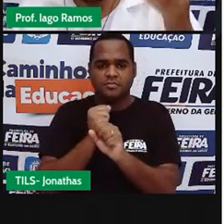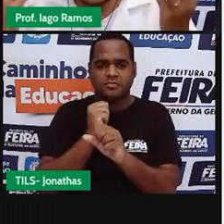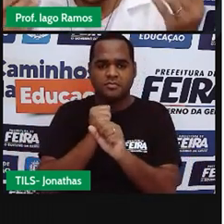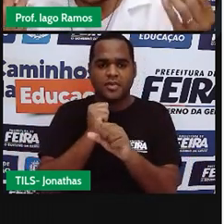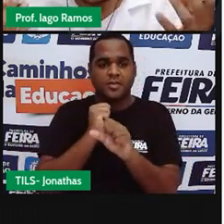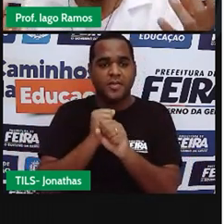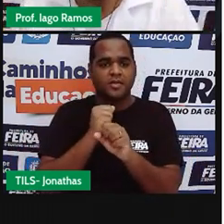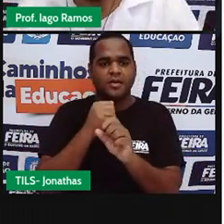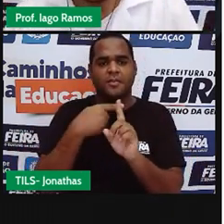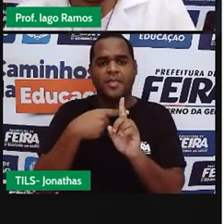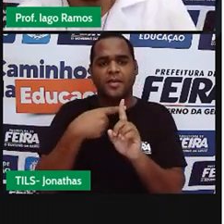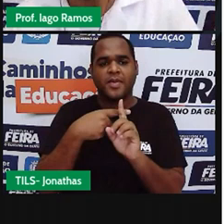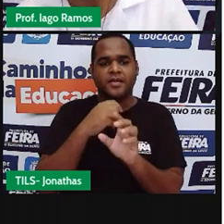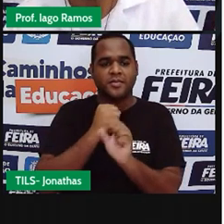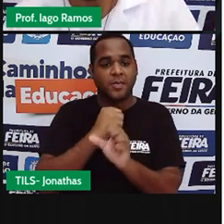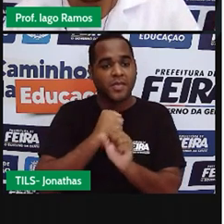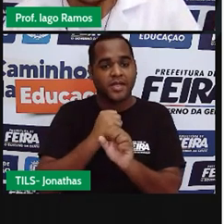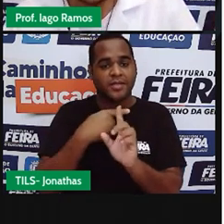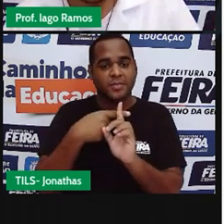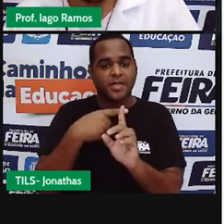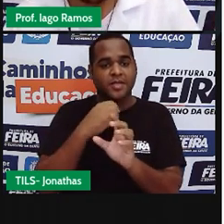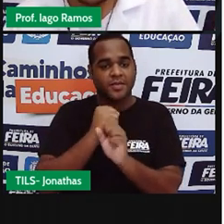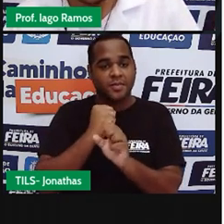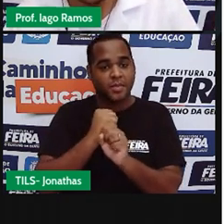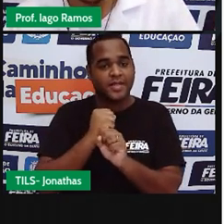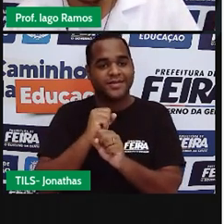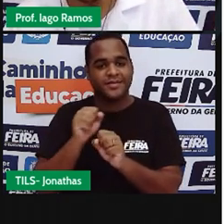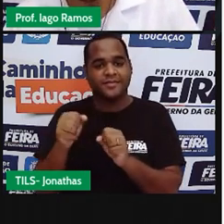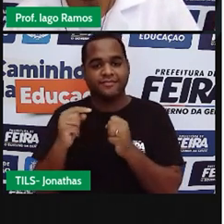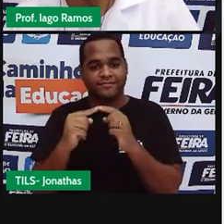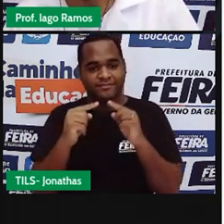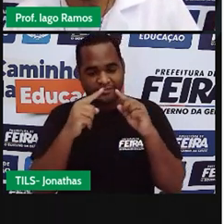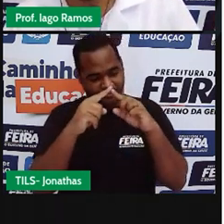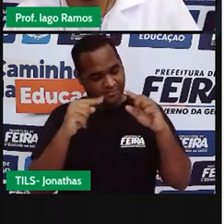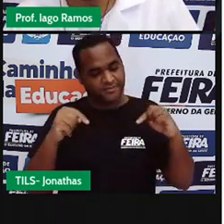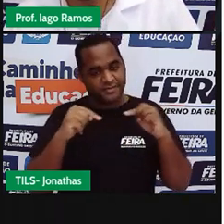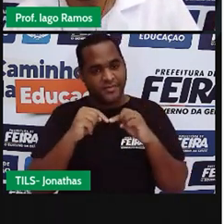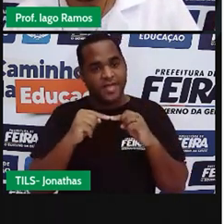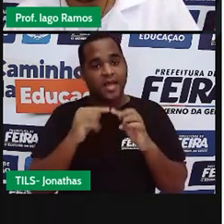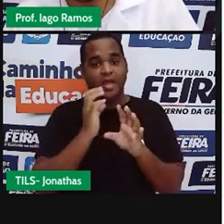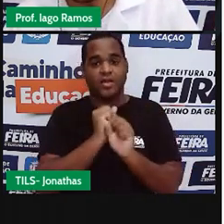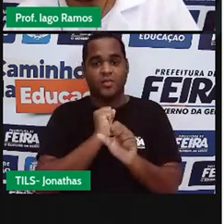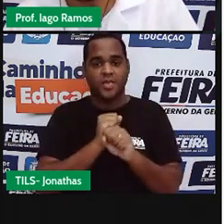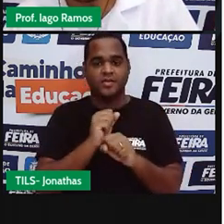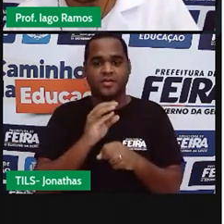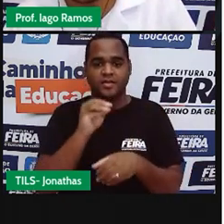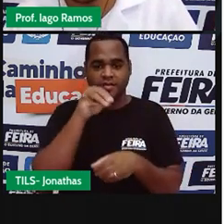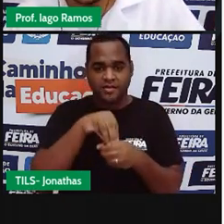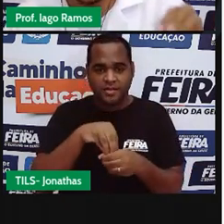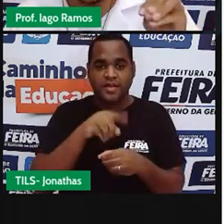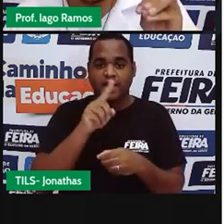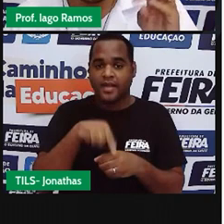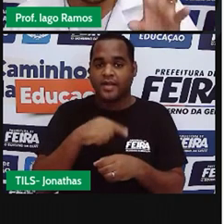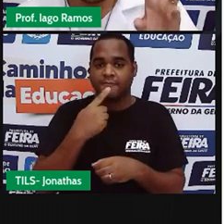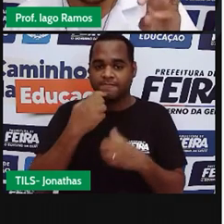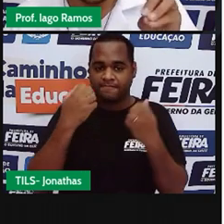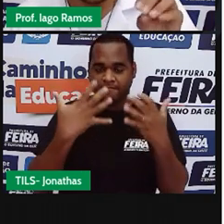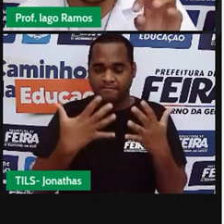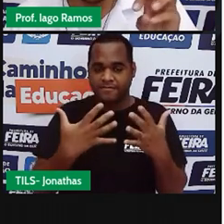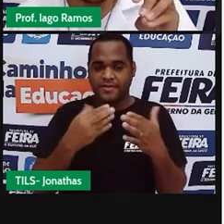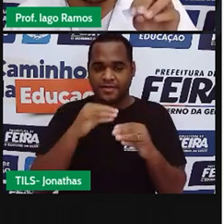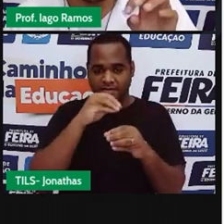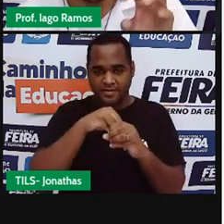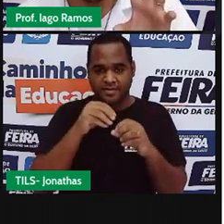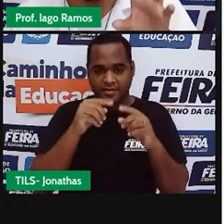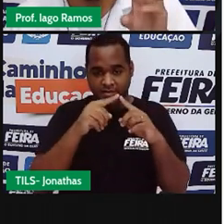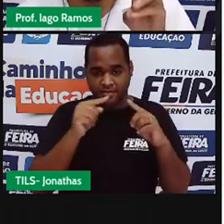conta demais, né? As medidas dos ângulos internos, ó, que são aquelas medidas